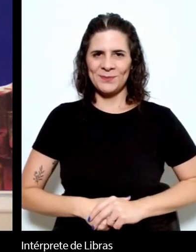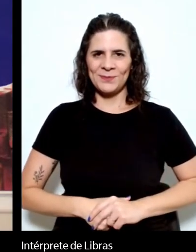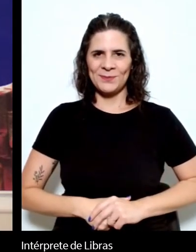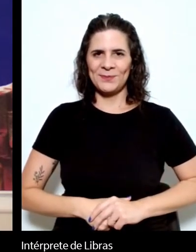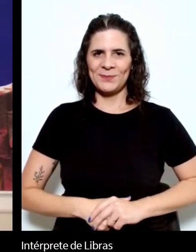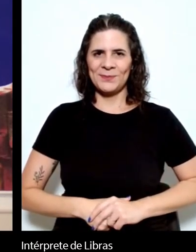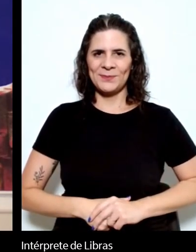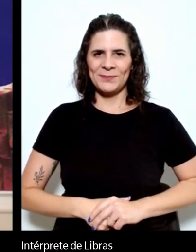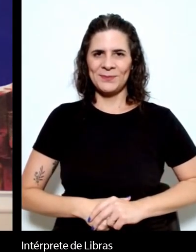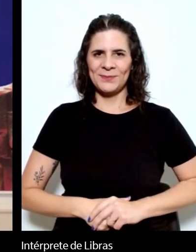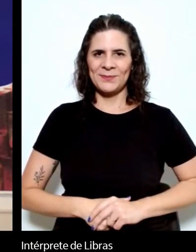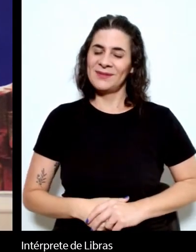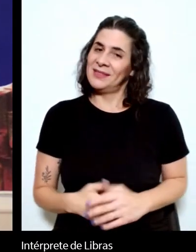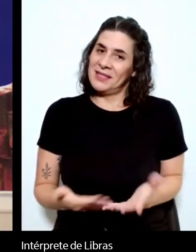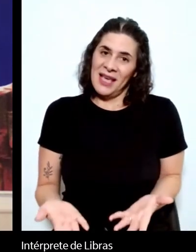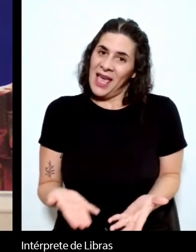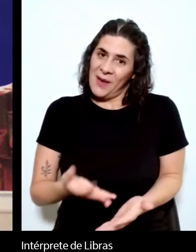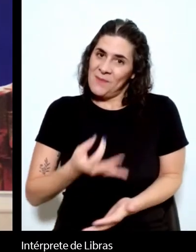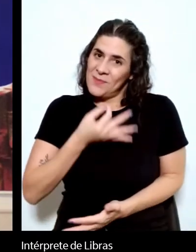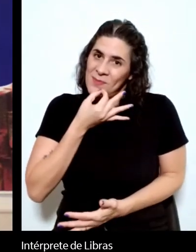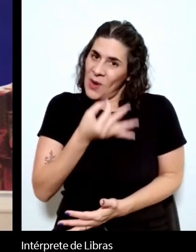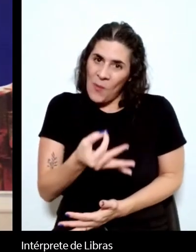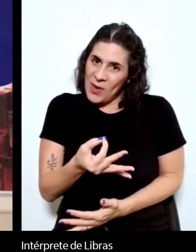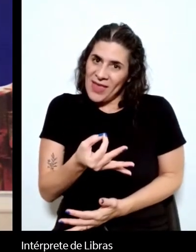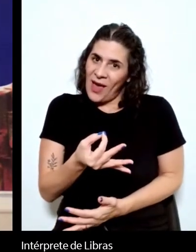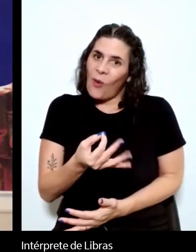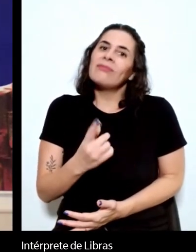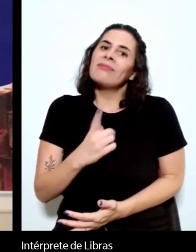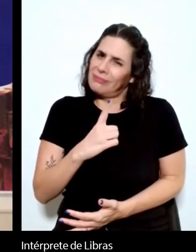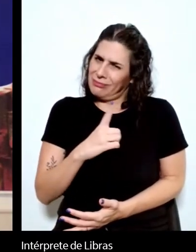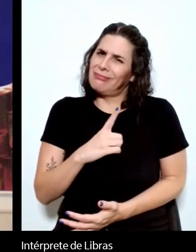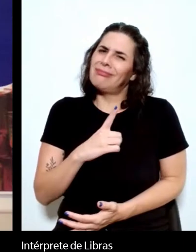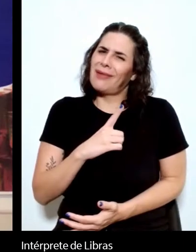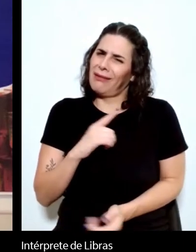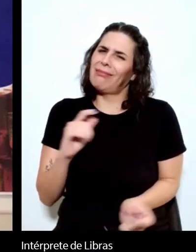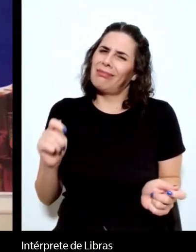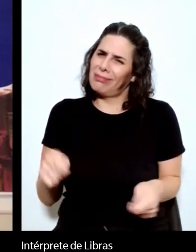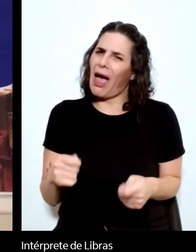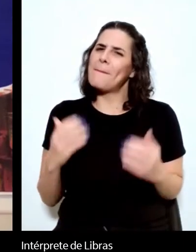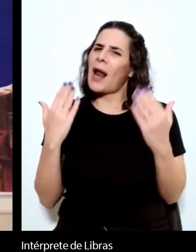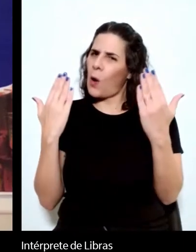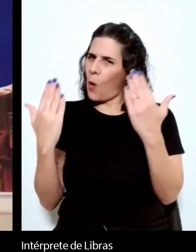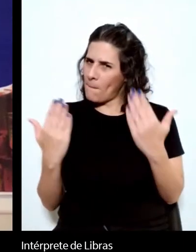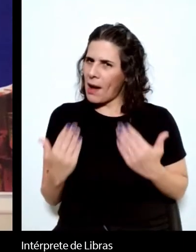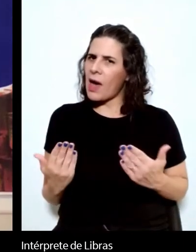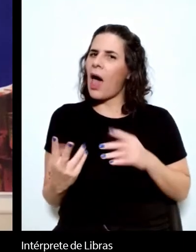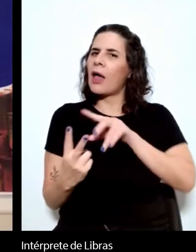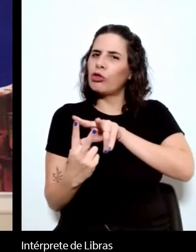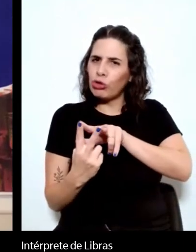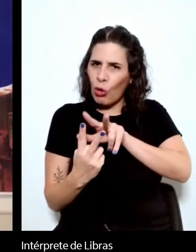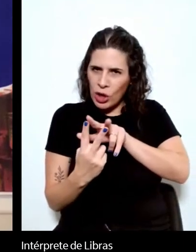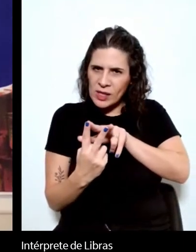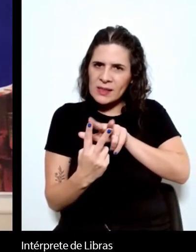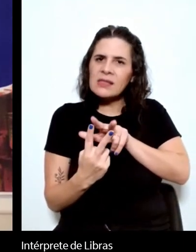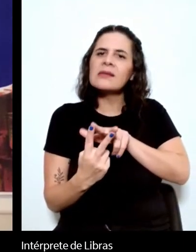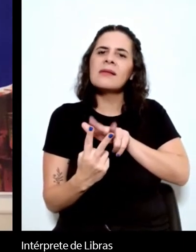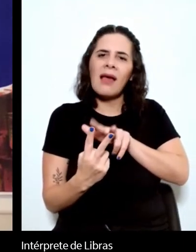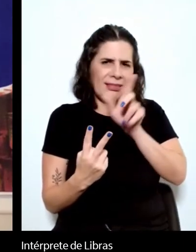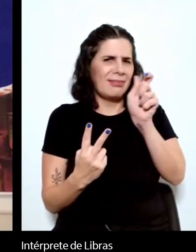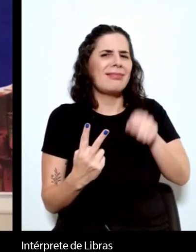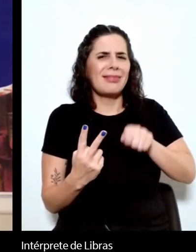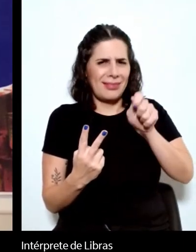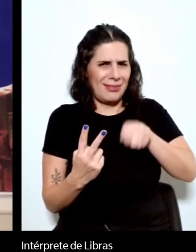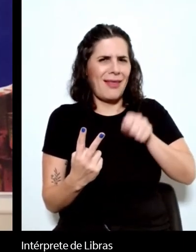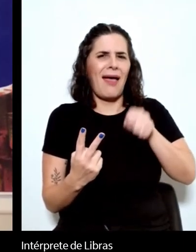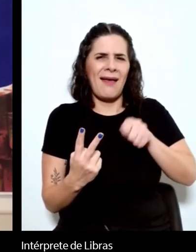enfim eu acho que são que tem muita margem para comparação levando para